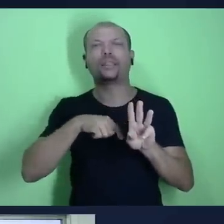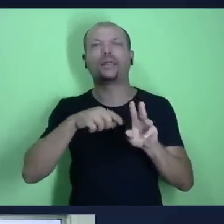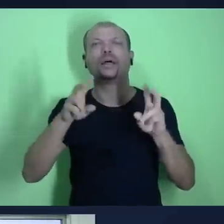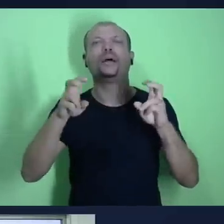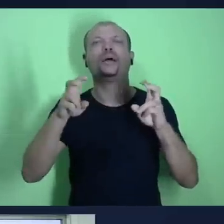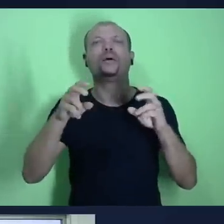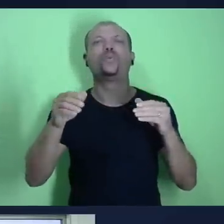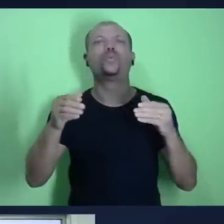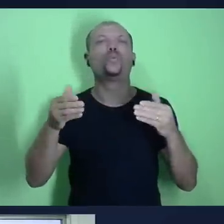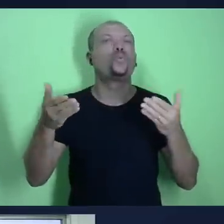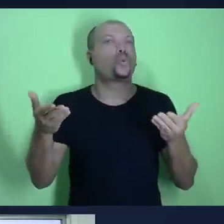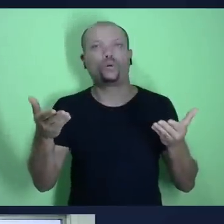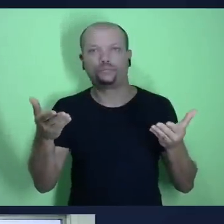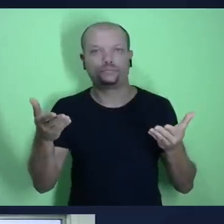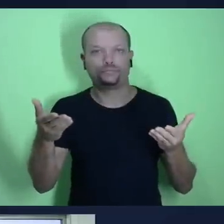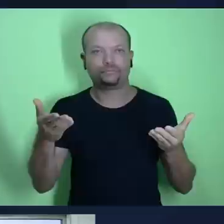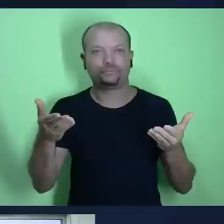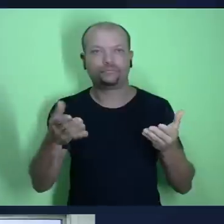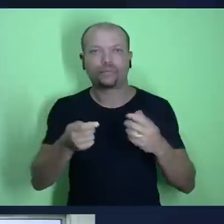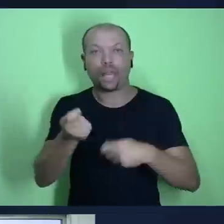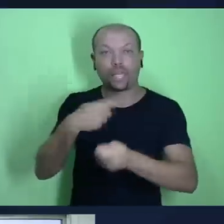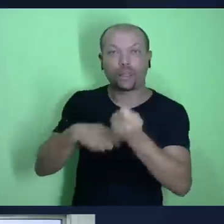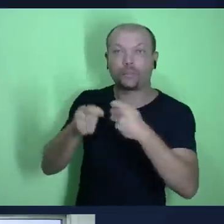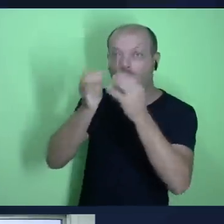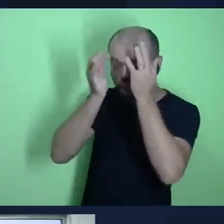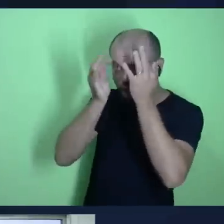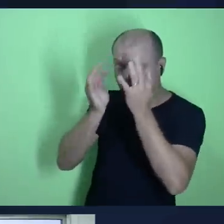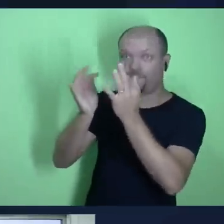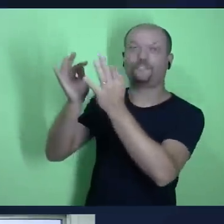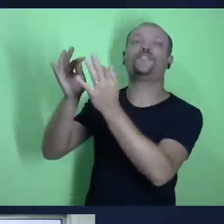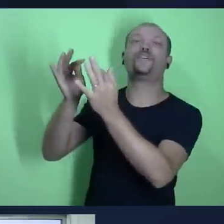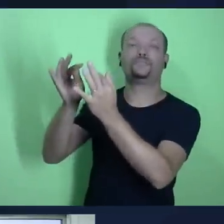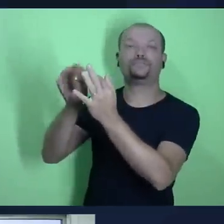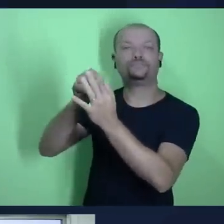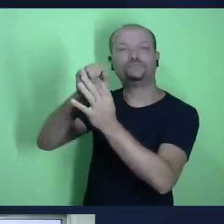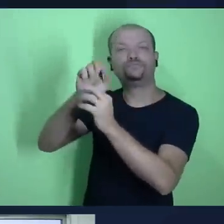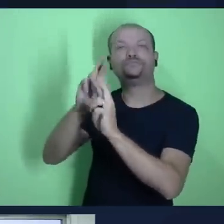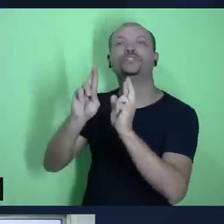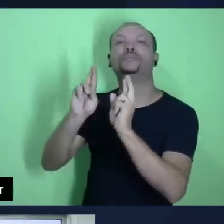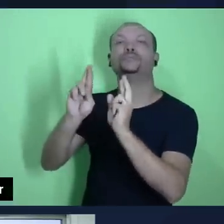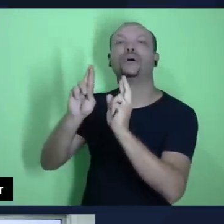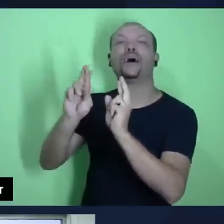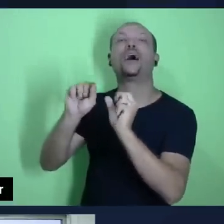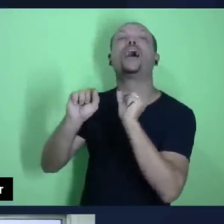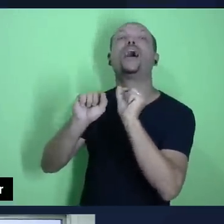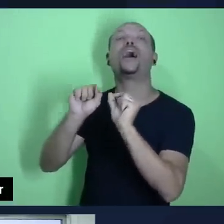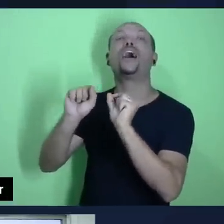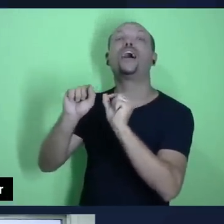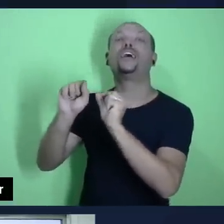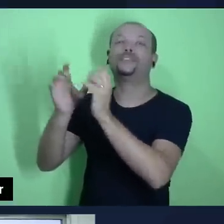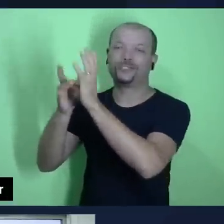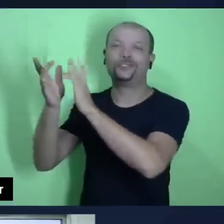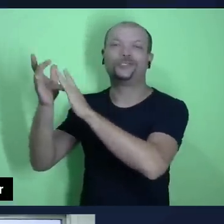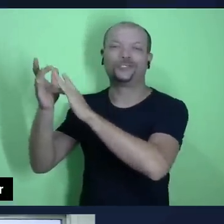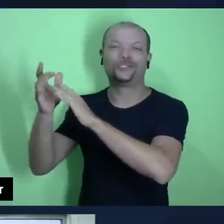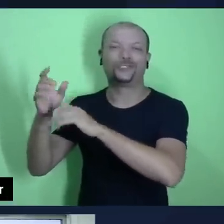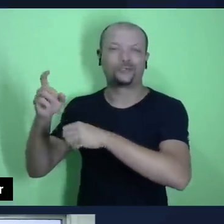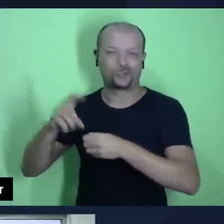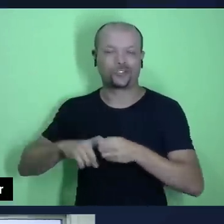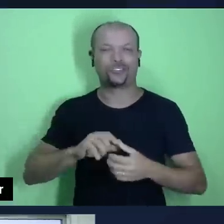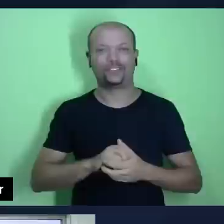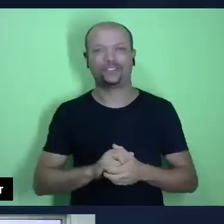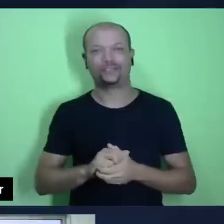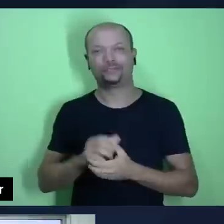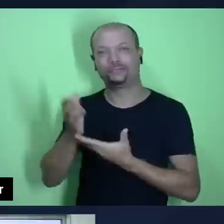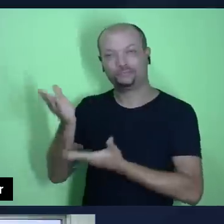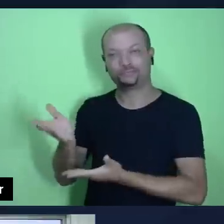o tema central é administradores fiéis à espera do mestre, eu sou o pastor Júlio Ribeiro, eu